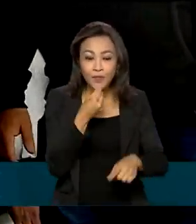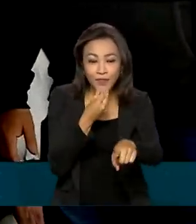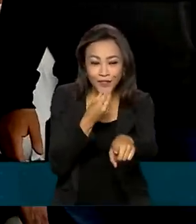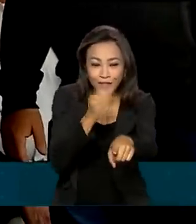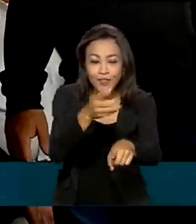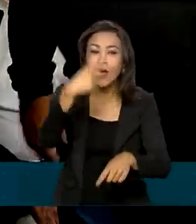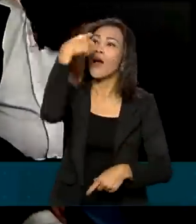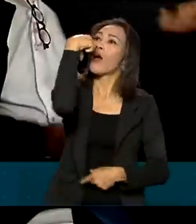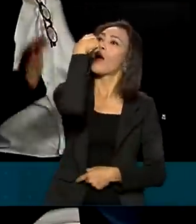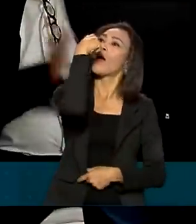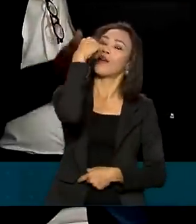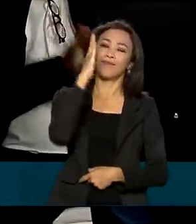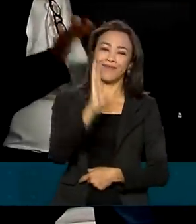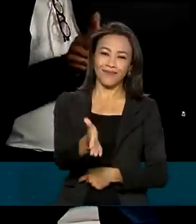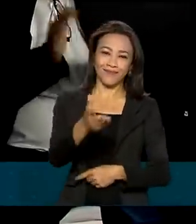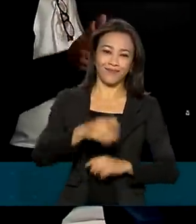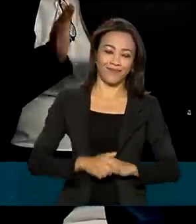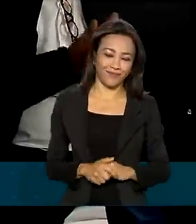recebeu as gotinhas.